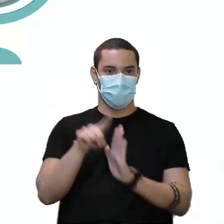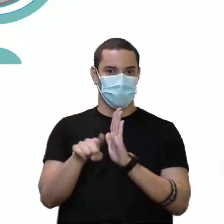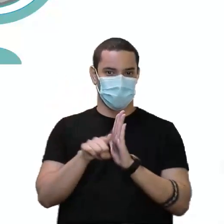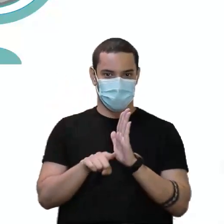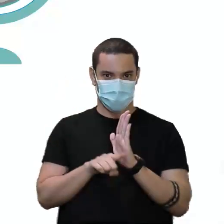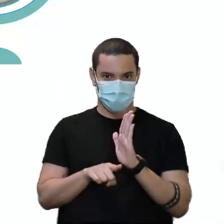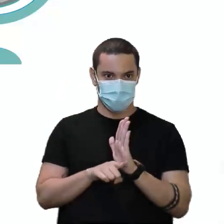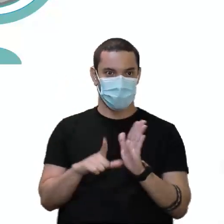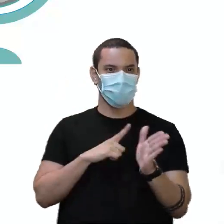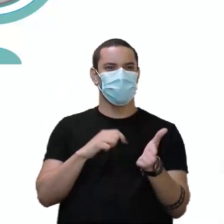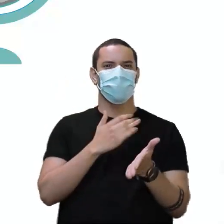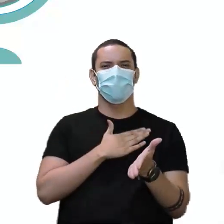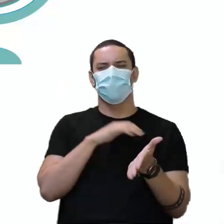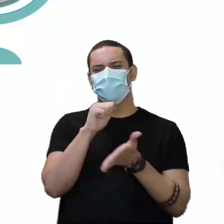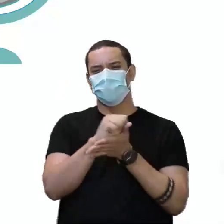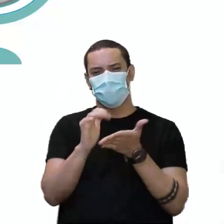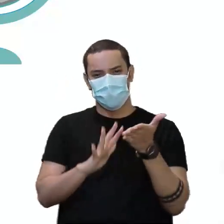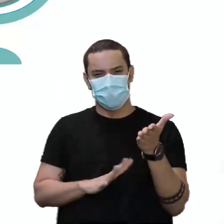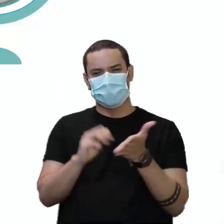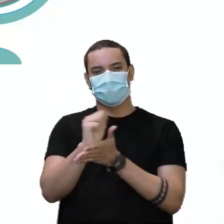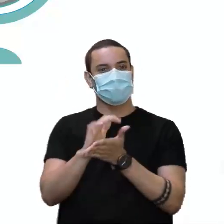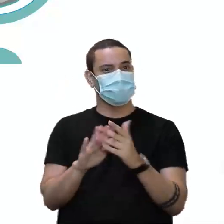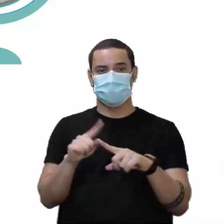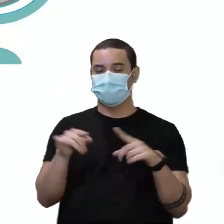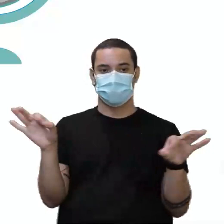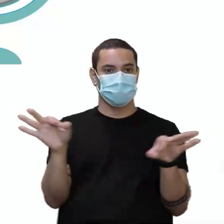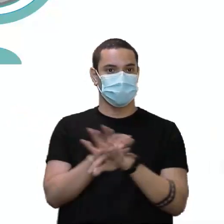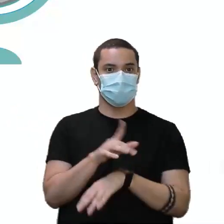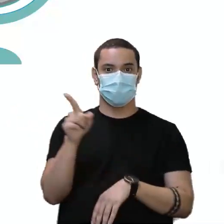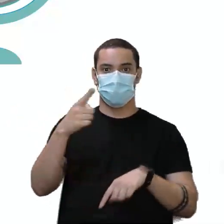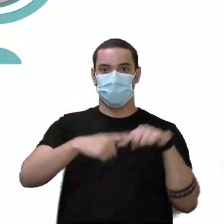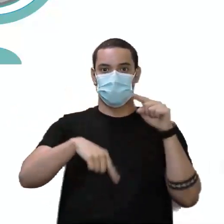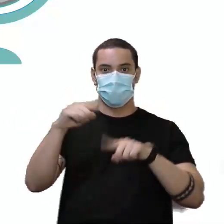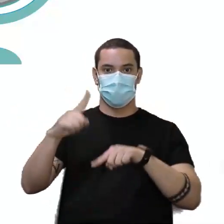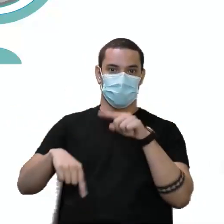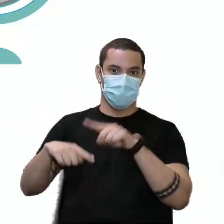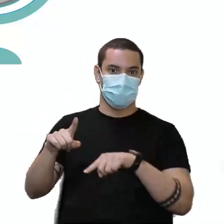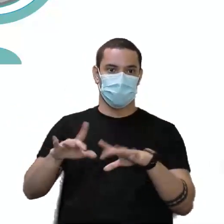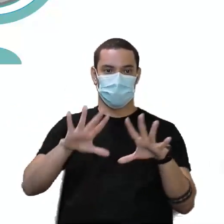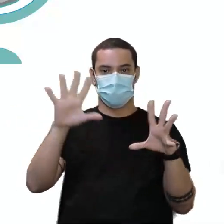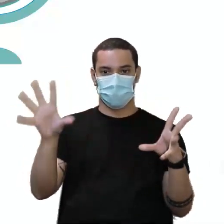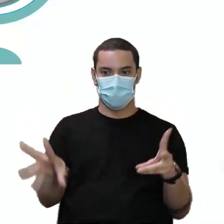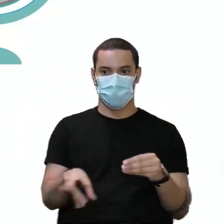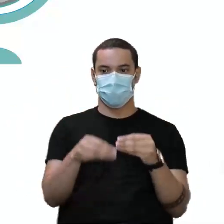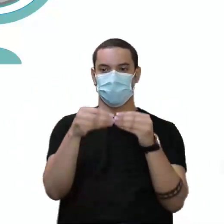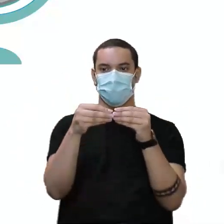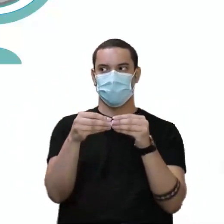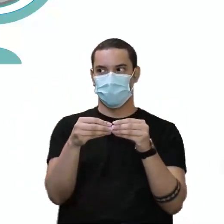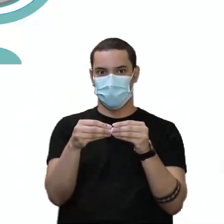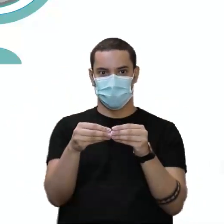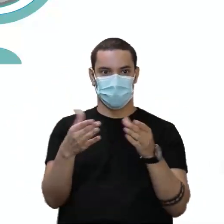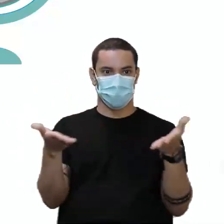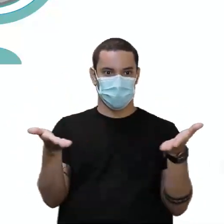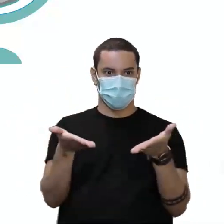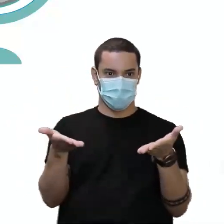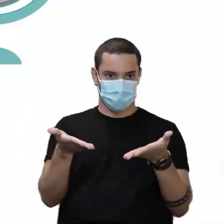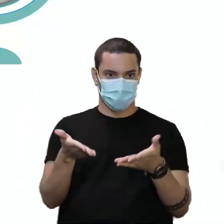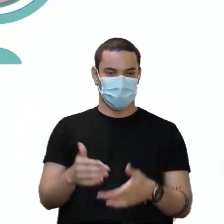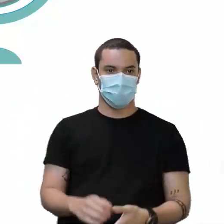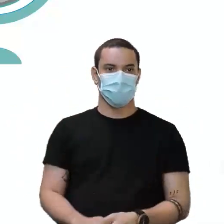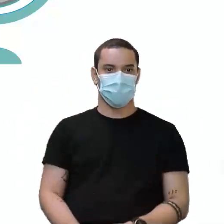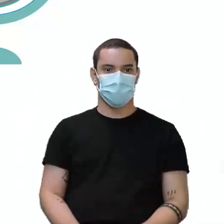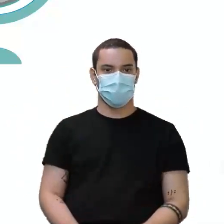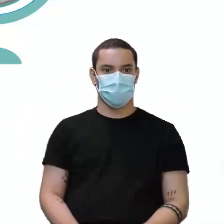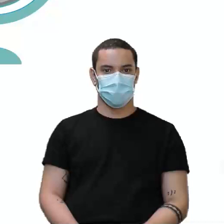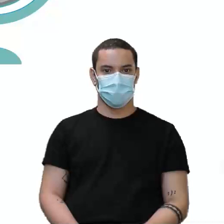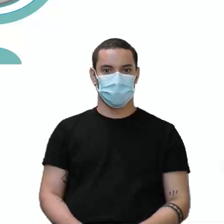gosta de fazer muita atividade com você. Já queria ir para a próxima. Temos aí o nosso material complementar de hoje. A gente